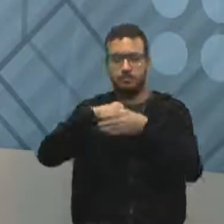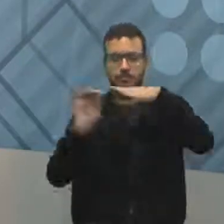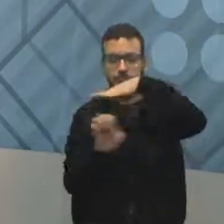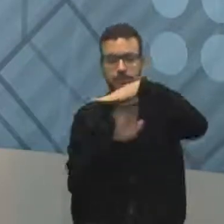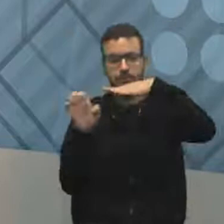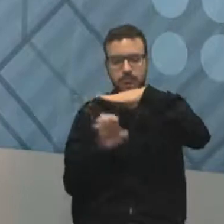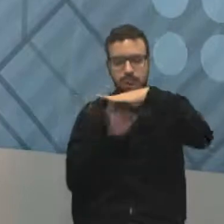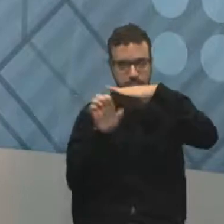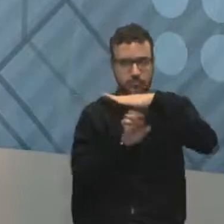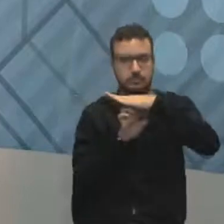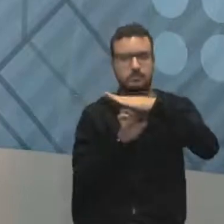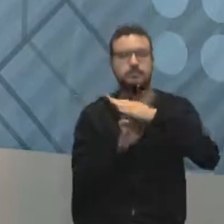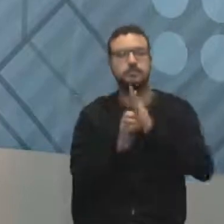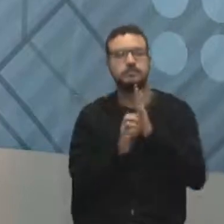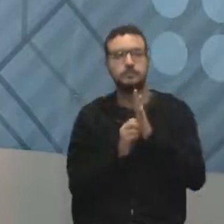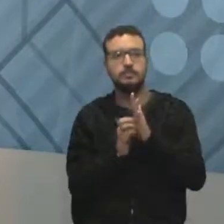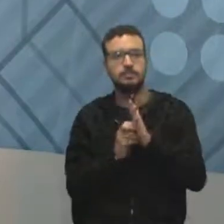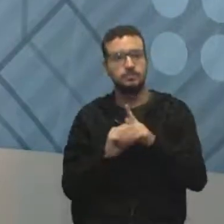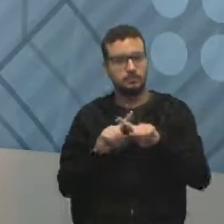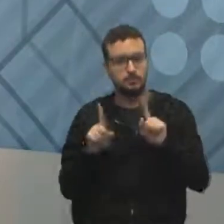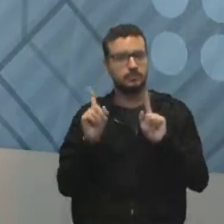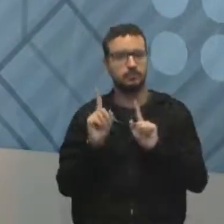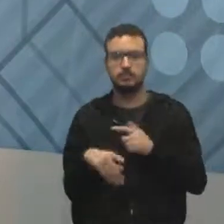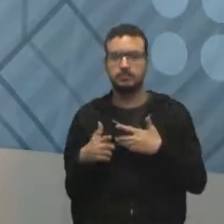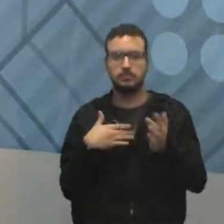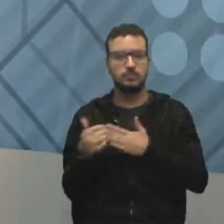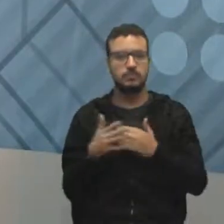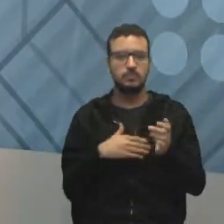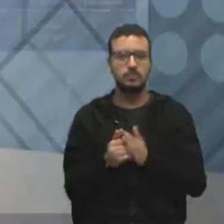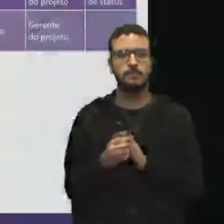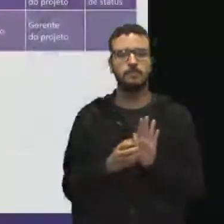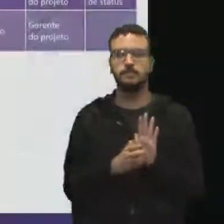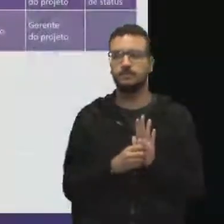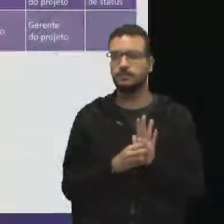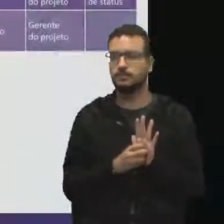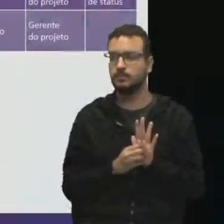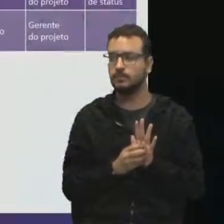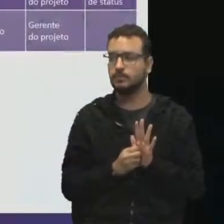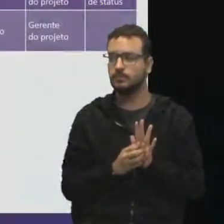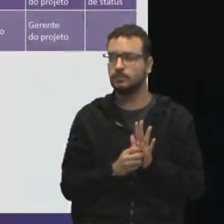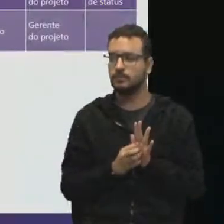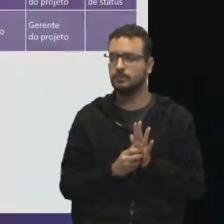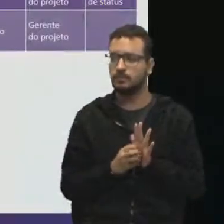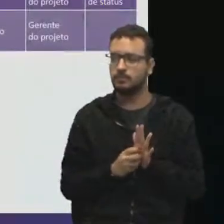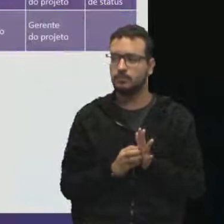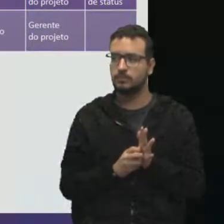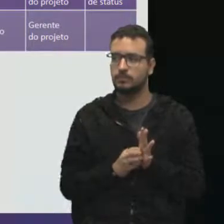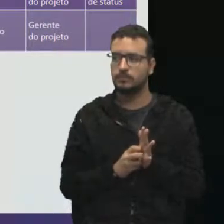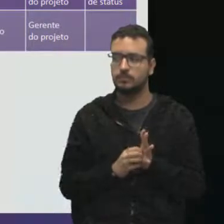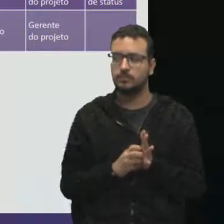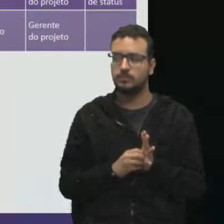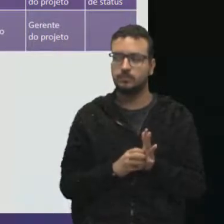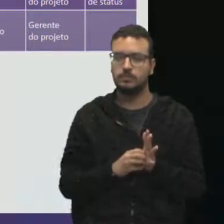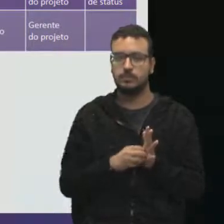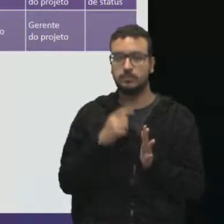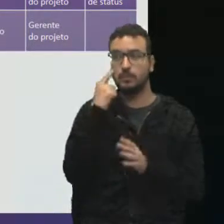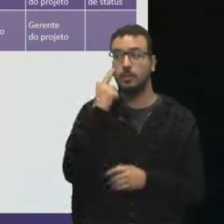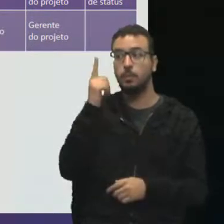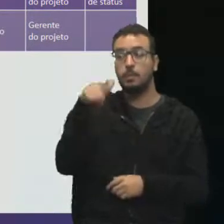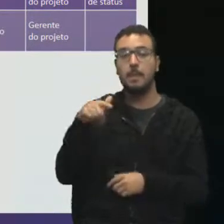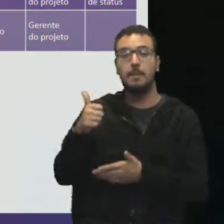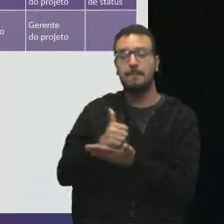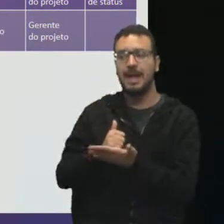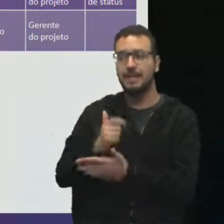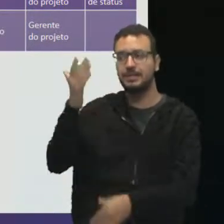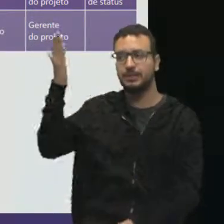para a sua cara, para o seu formato. Mas ele serve para qualquer projeto. Vamos dar uma olhadinha nele? Olha como ele é básico e muito simples e bacana